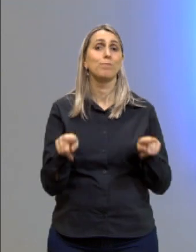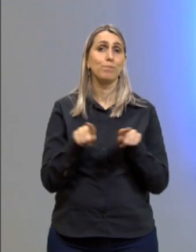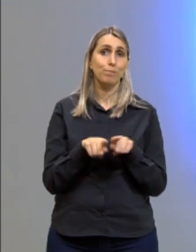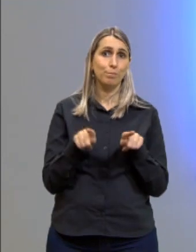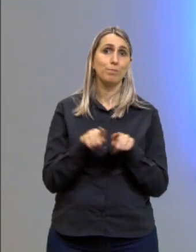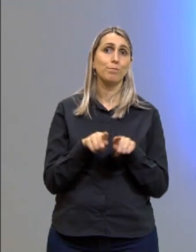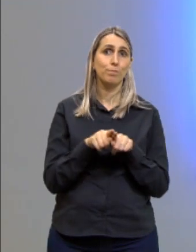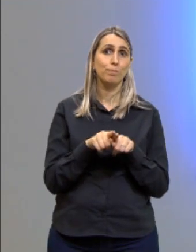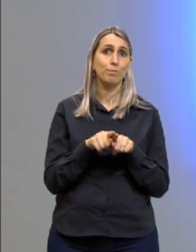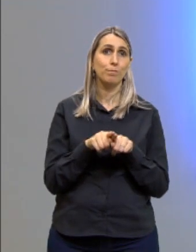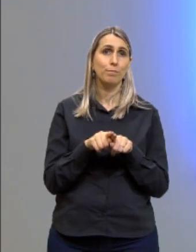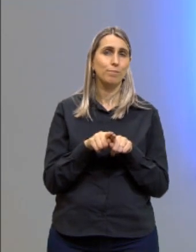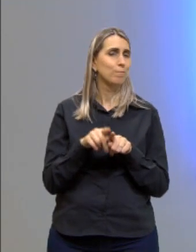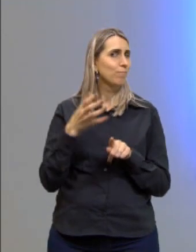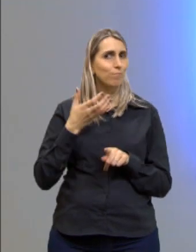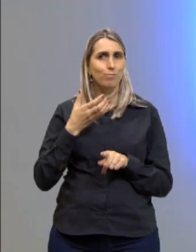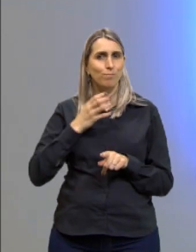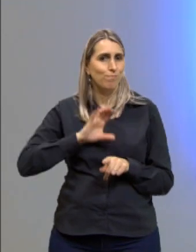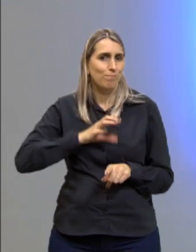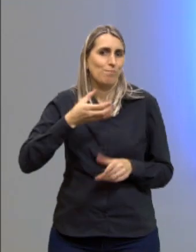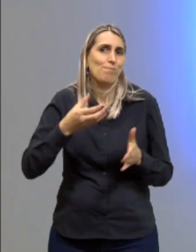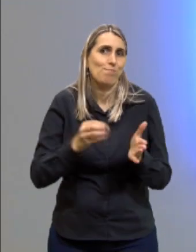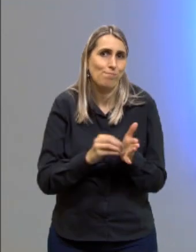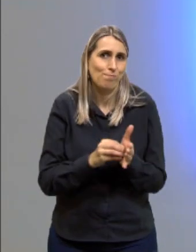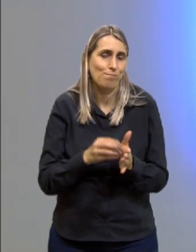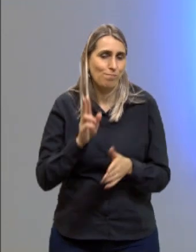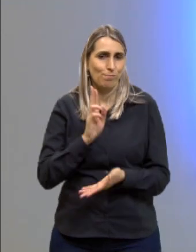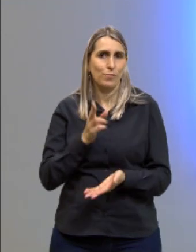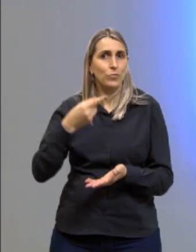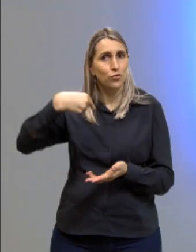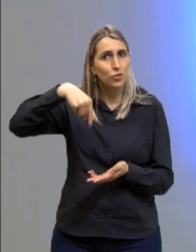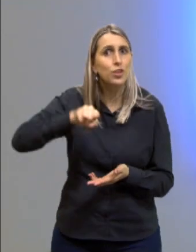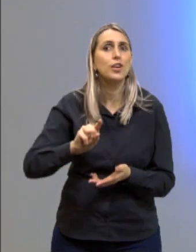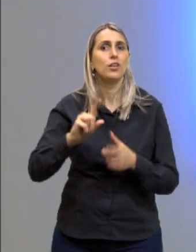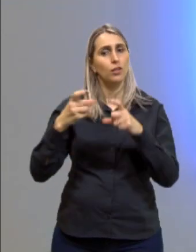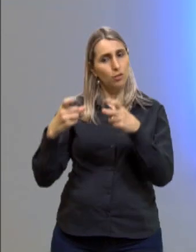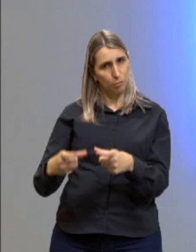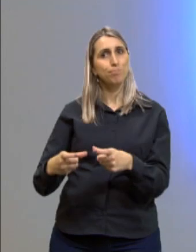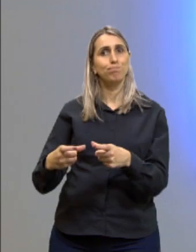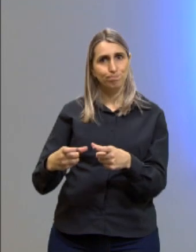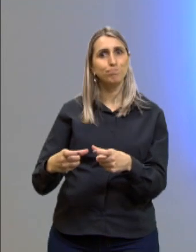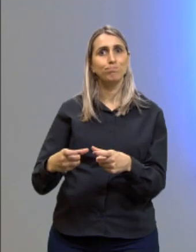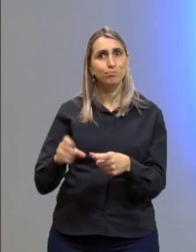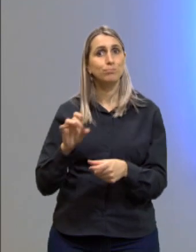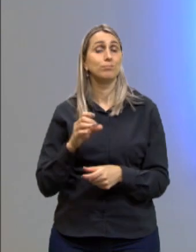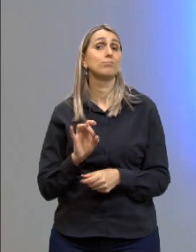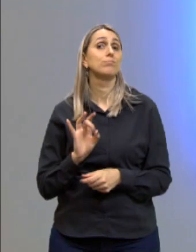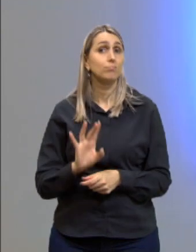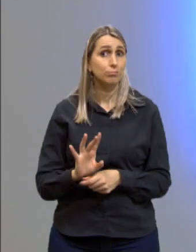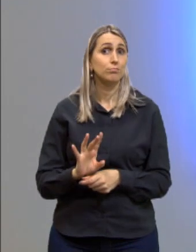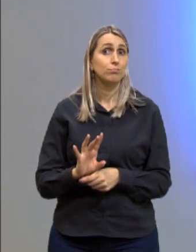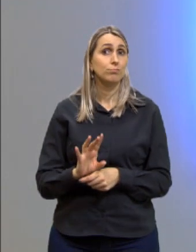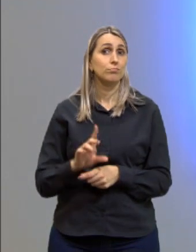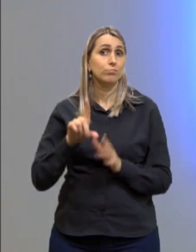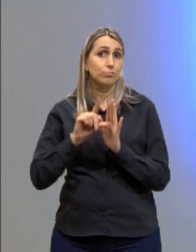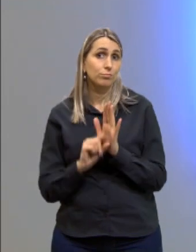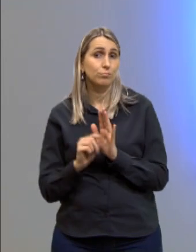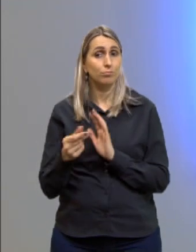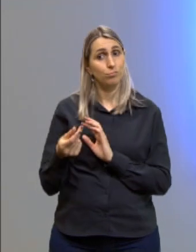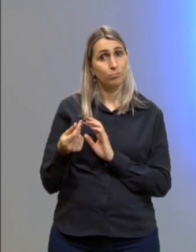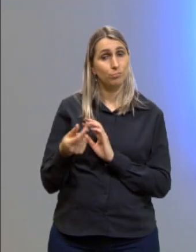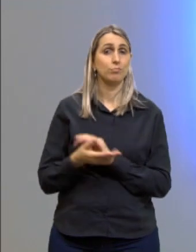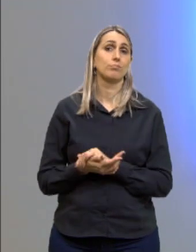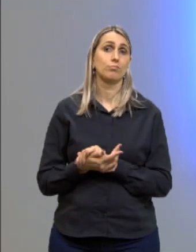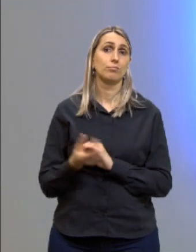desencoraja muitos de frequentarem os locais apesar dos menores preços.